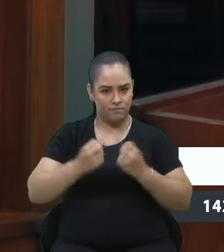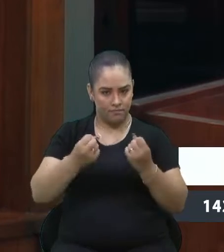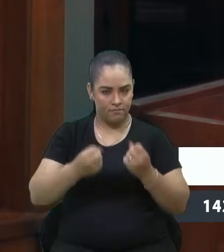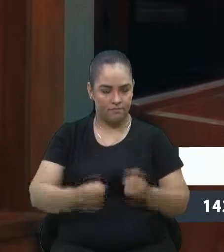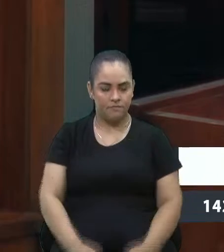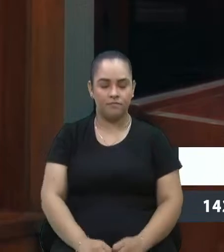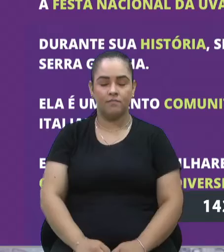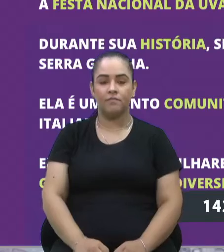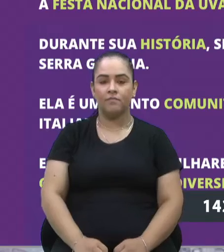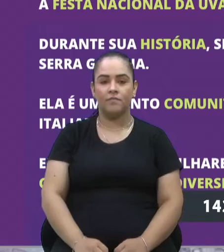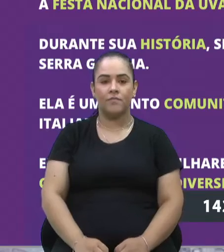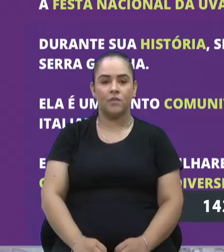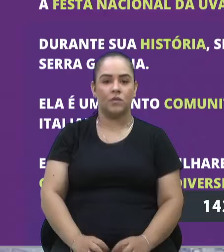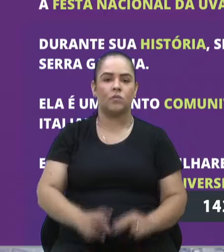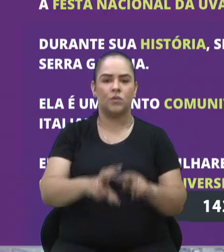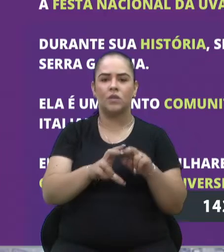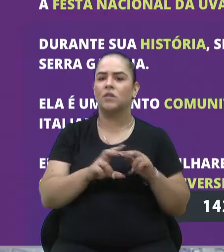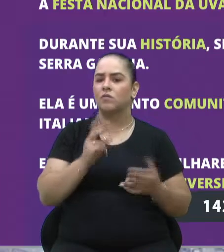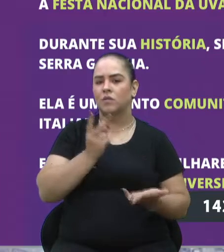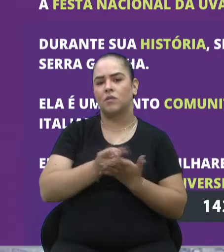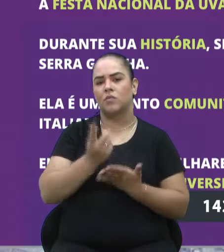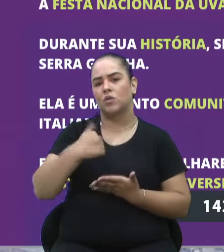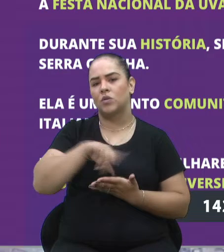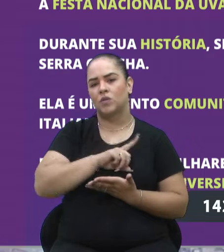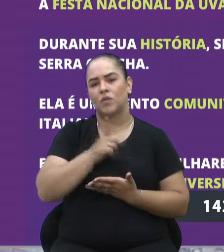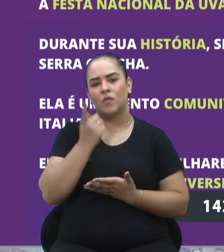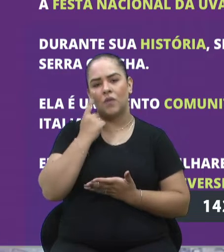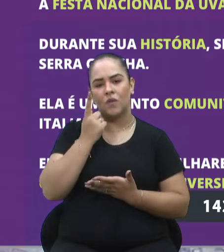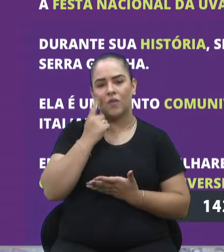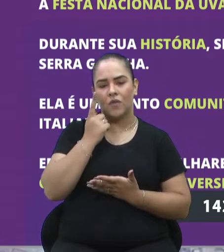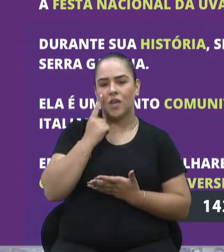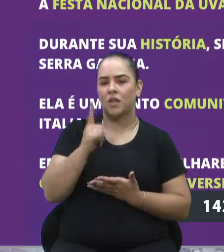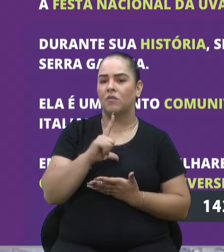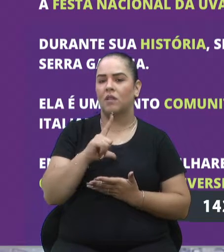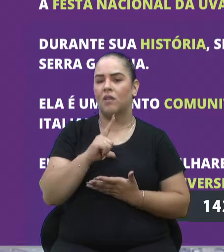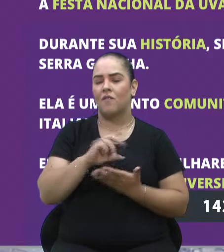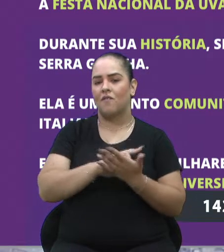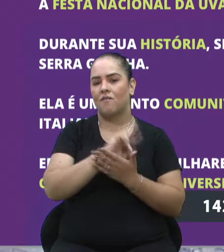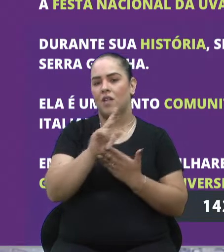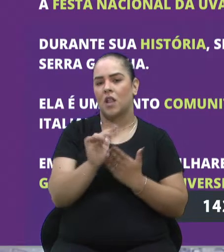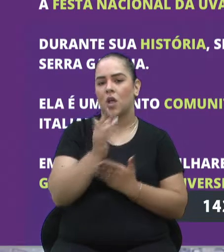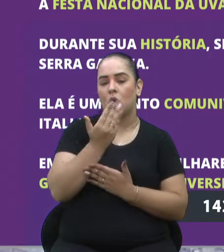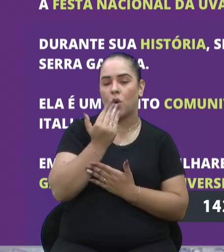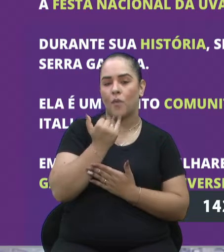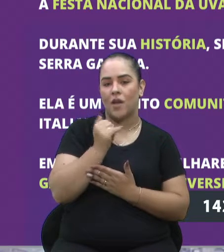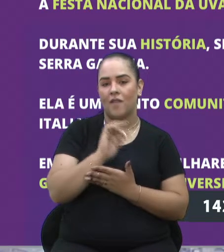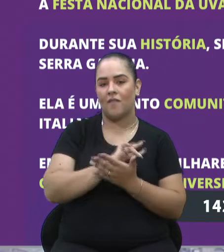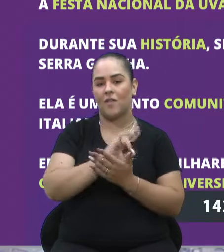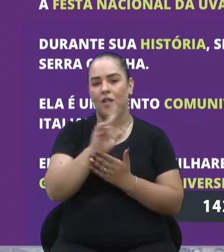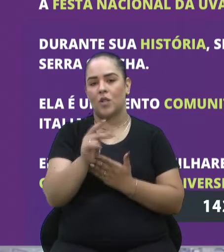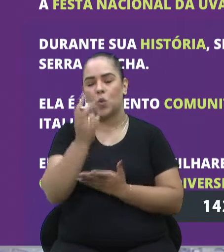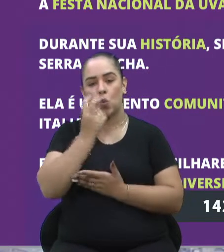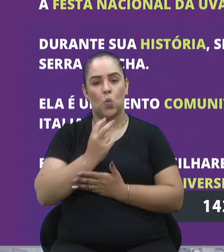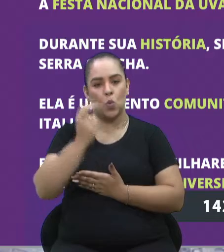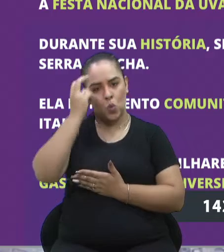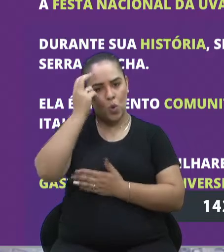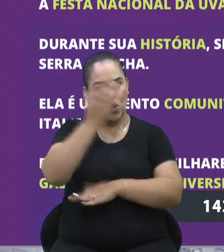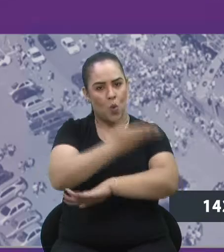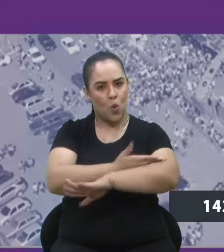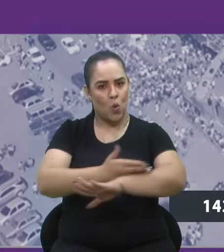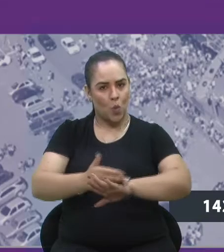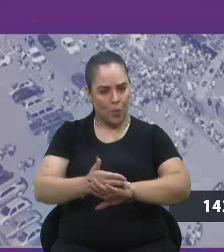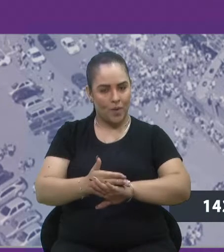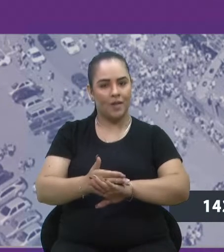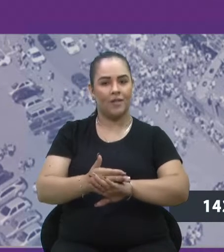Então, em cada uma das edições, a gente vê a nossa farta gastronomia, a diversidade cultural, os costumes da nossa terra.